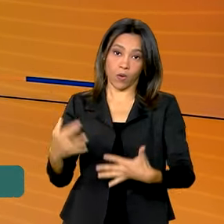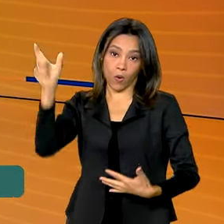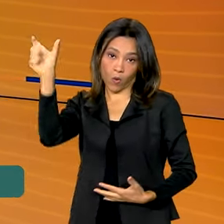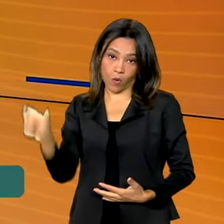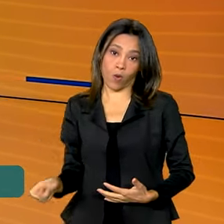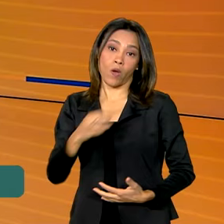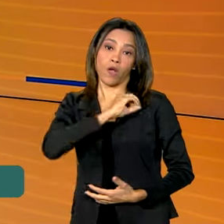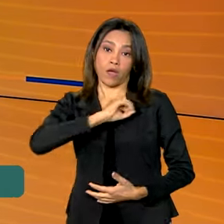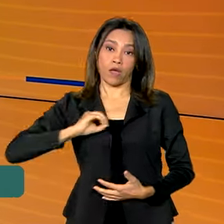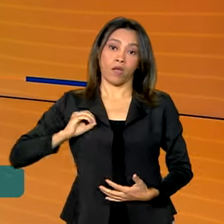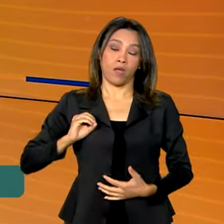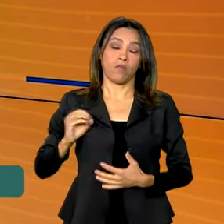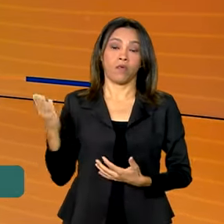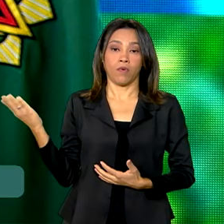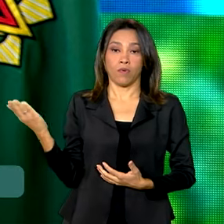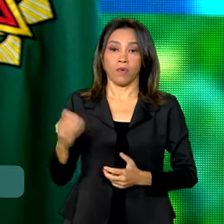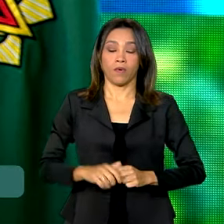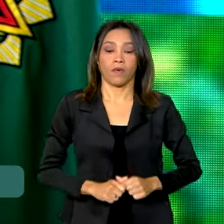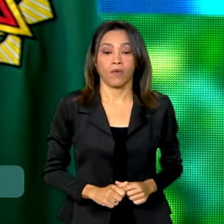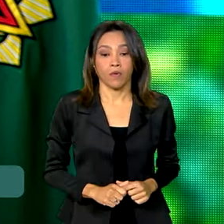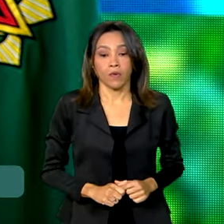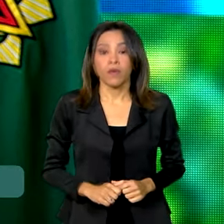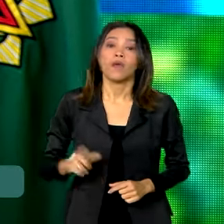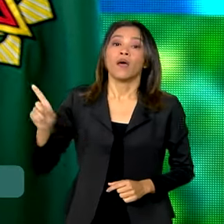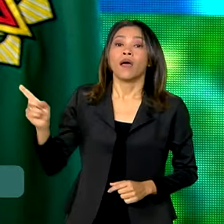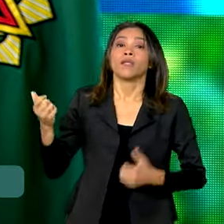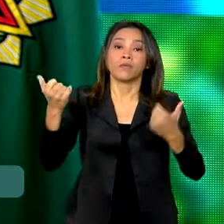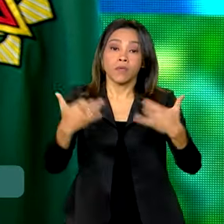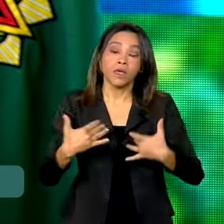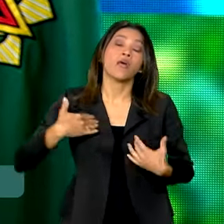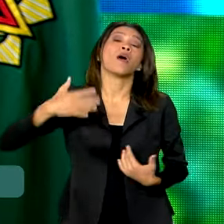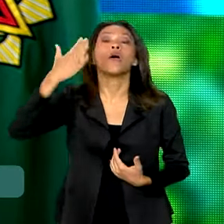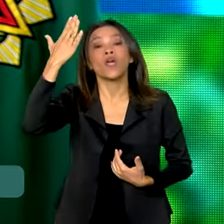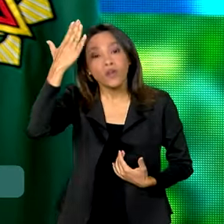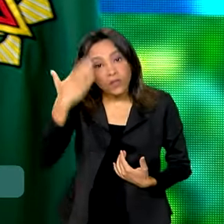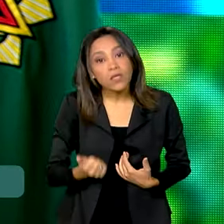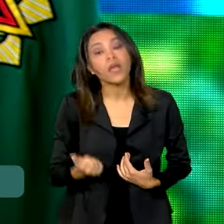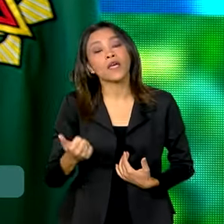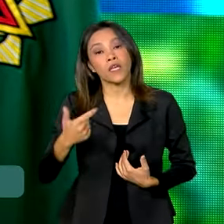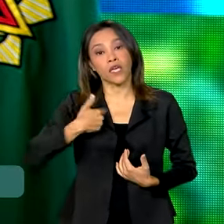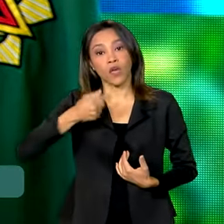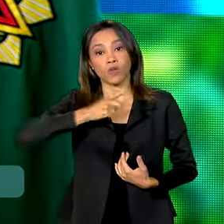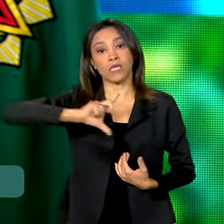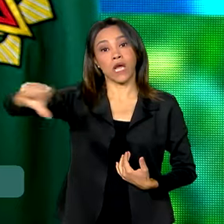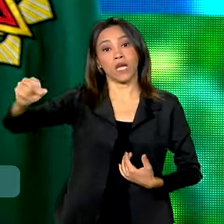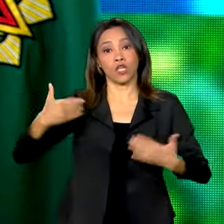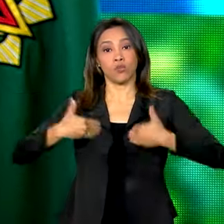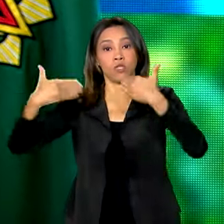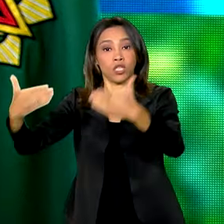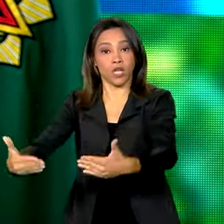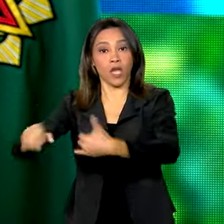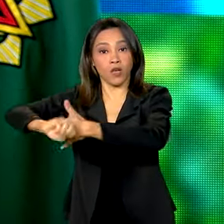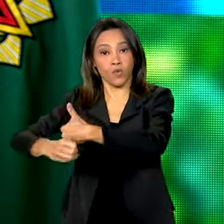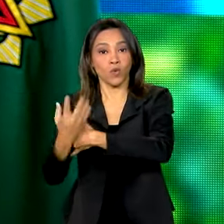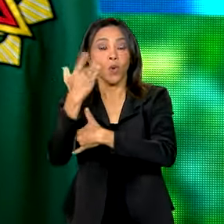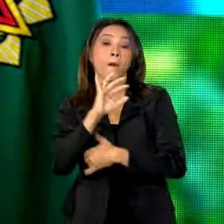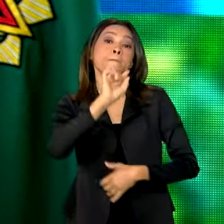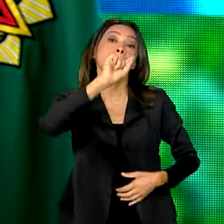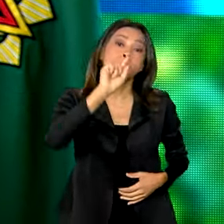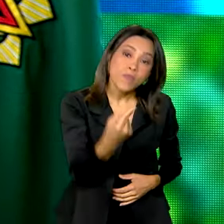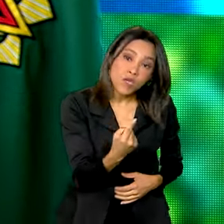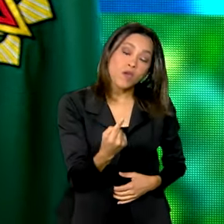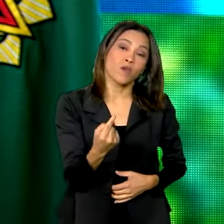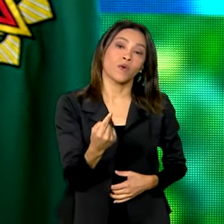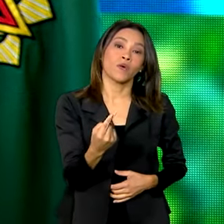Silva, falou sobre esse assunto. Eu sempre digo que quando saí do Ministério do Meio Ambiente, deixei 1.700